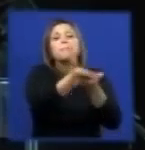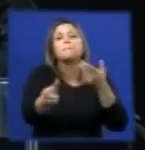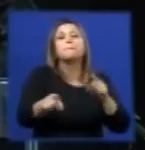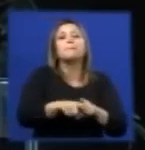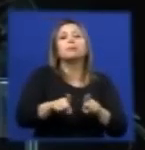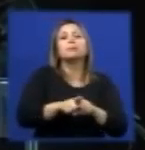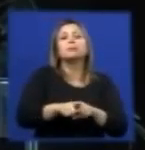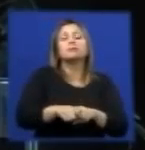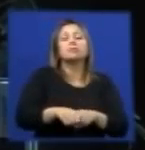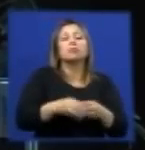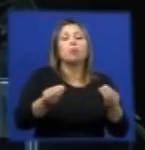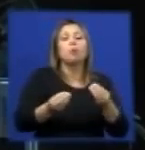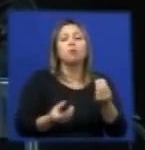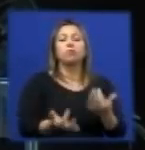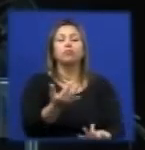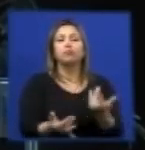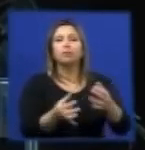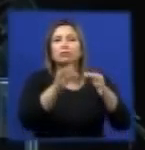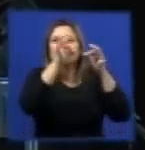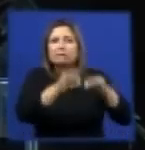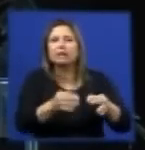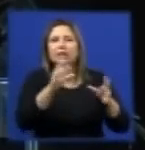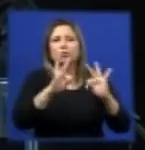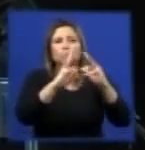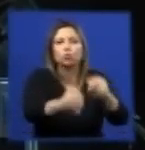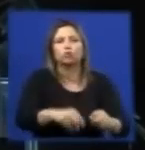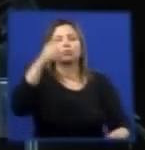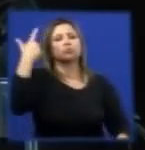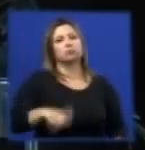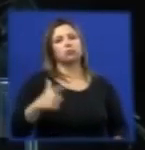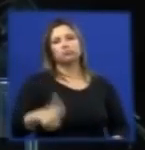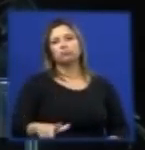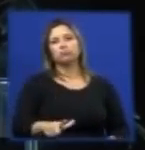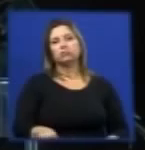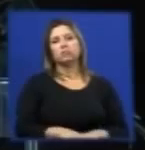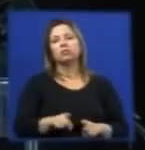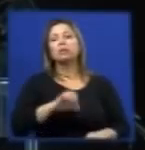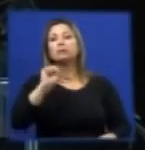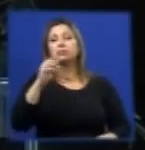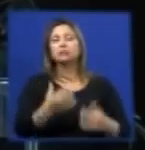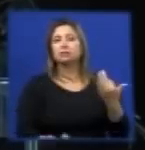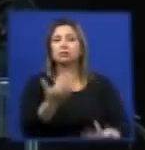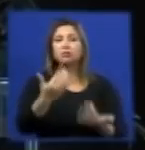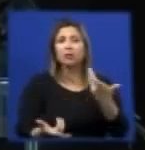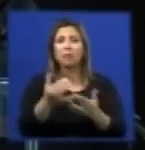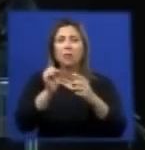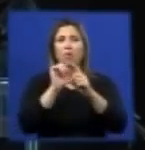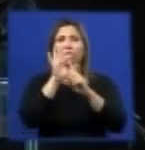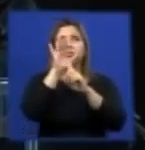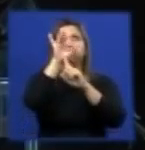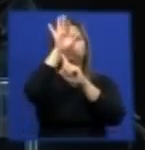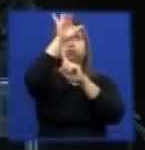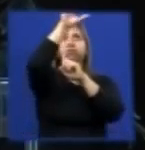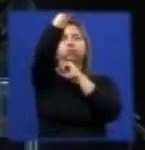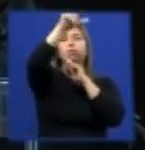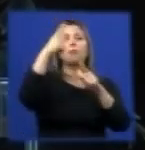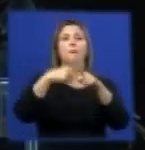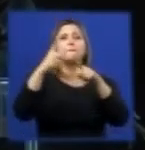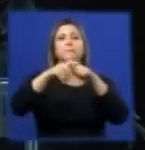incompleta, existe também sempre que você vai destruir no processo de queima a emissão de gases de efeito estufa.